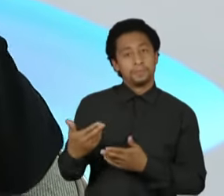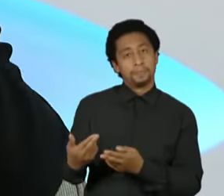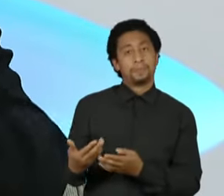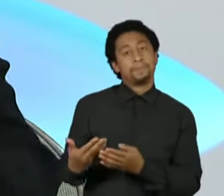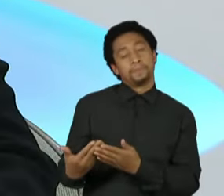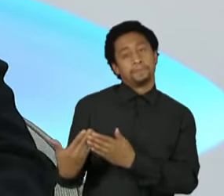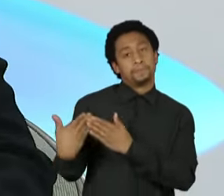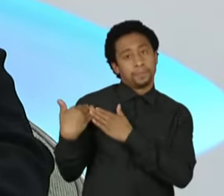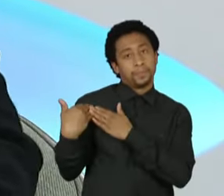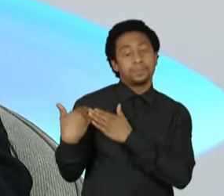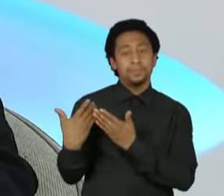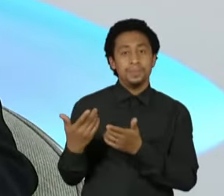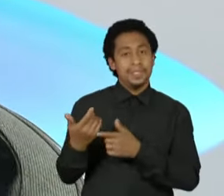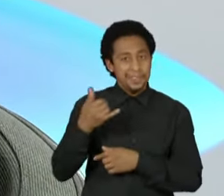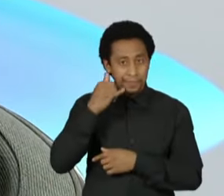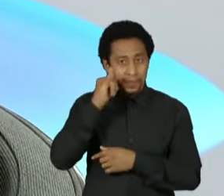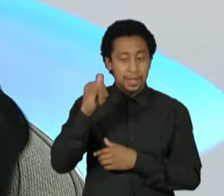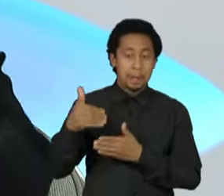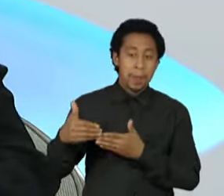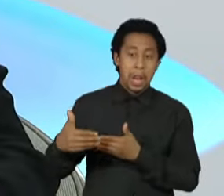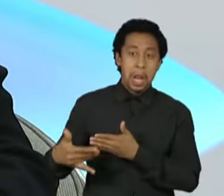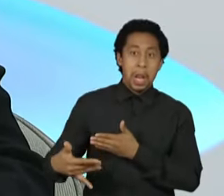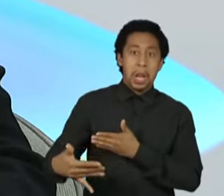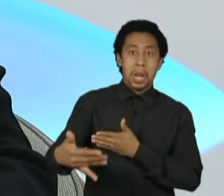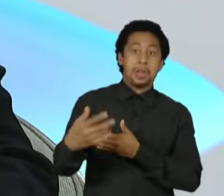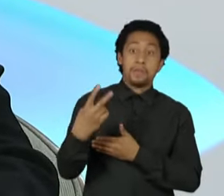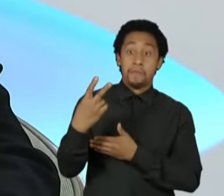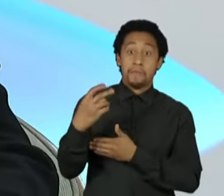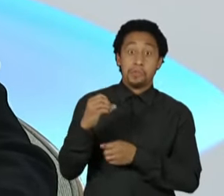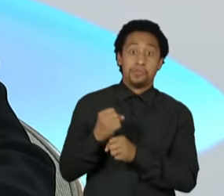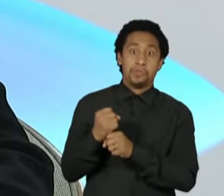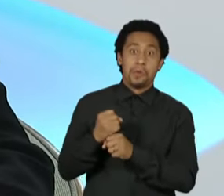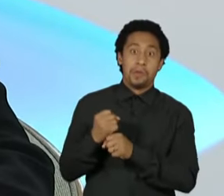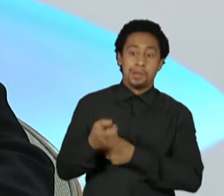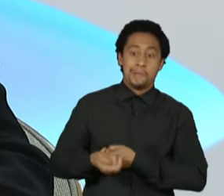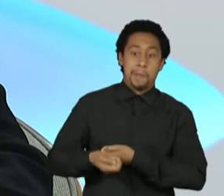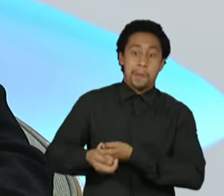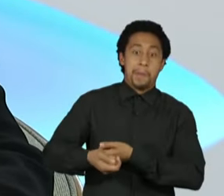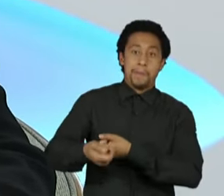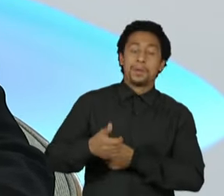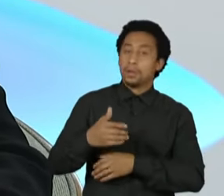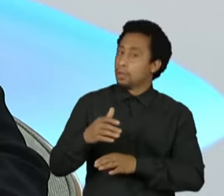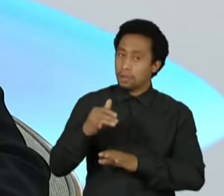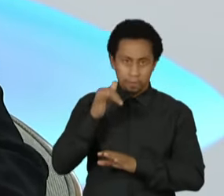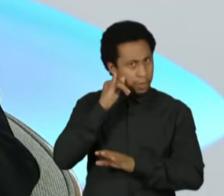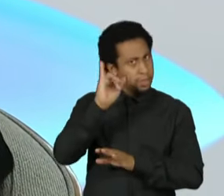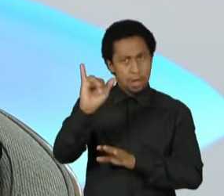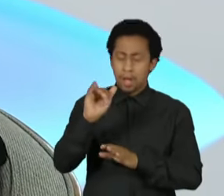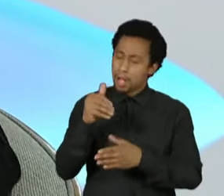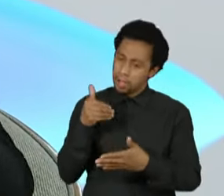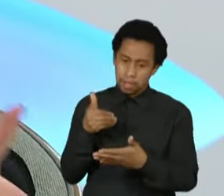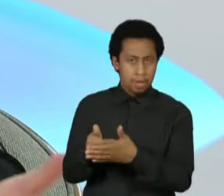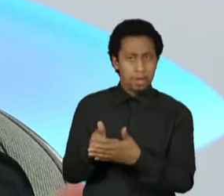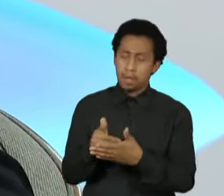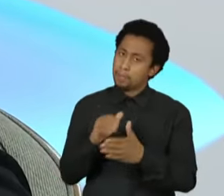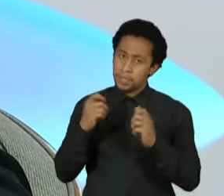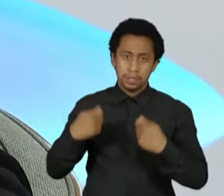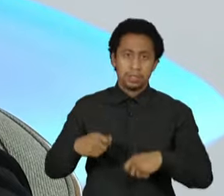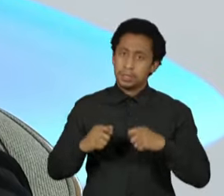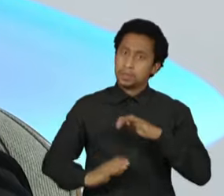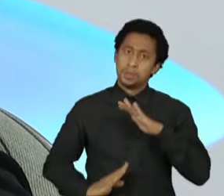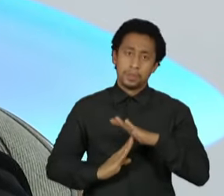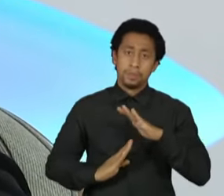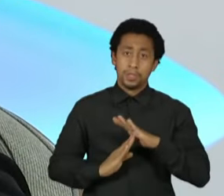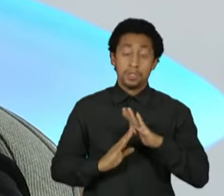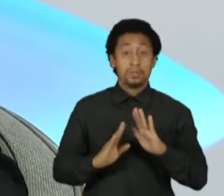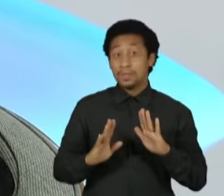praticamente, eu não sei se lembro se era 20 anos, encurtar o prazo da PEC do Calote. Era uma dúvida que